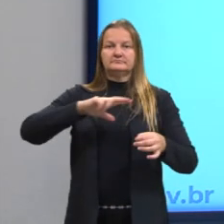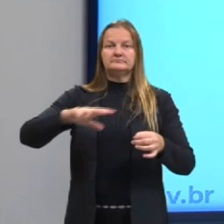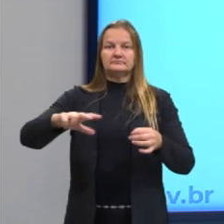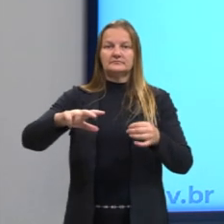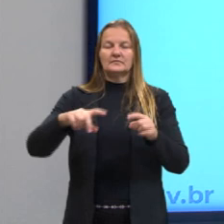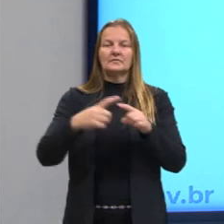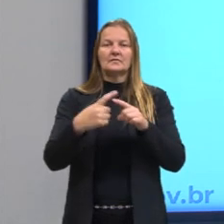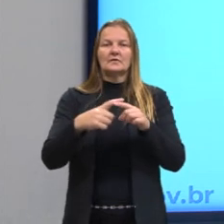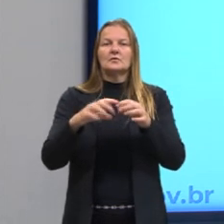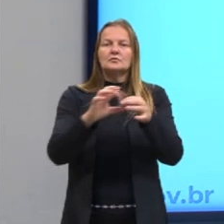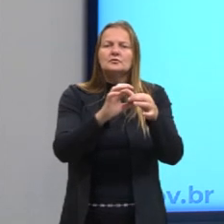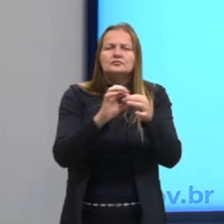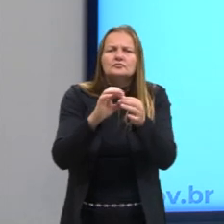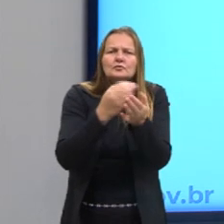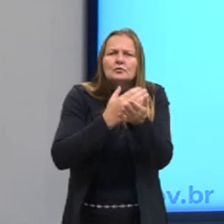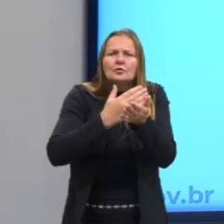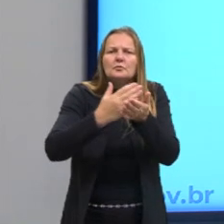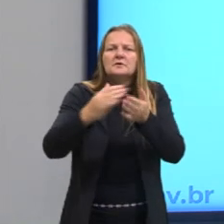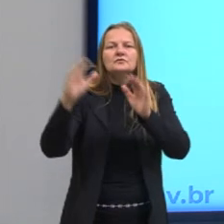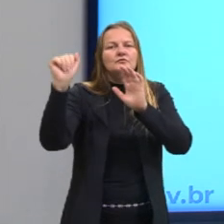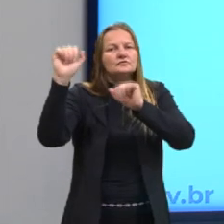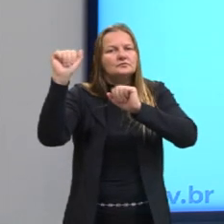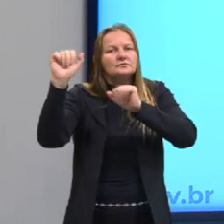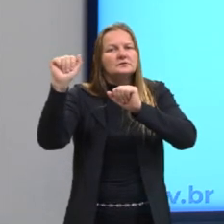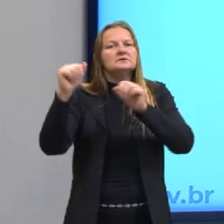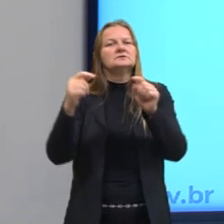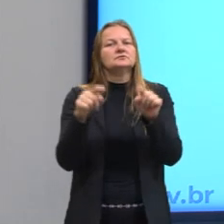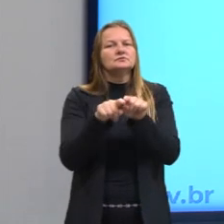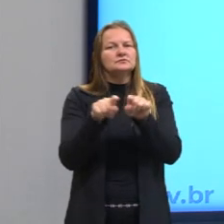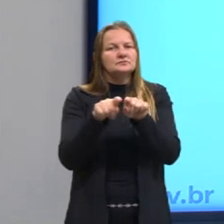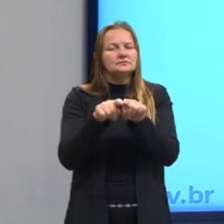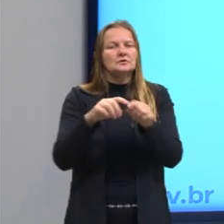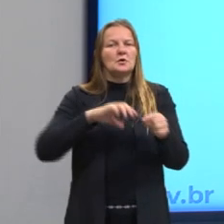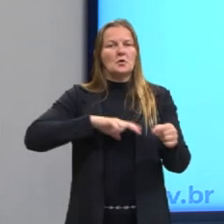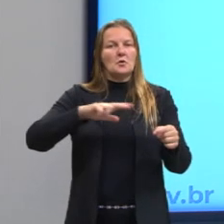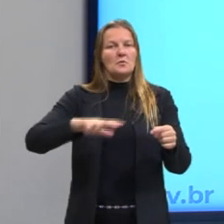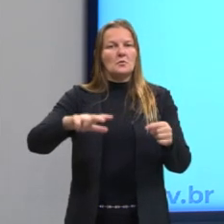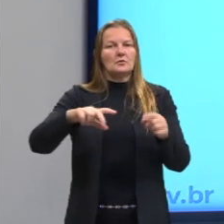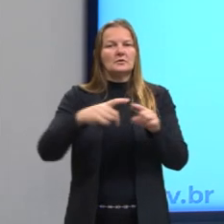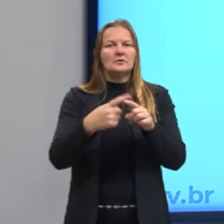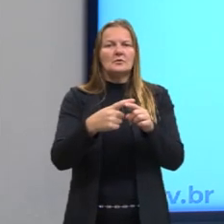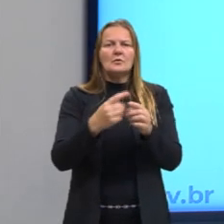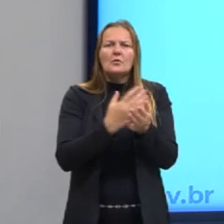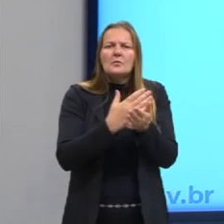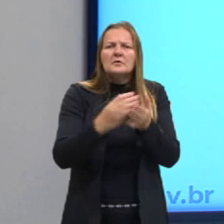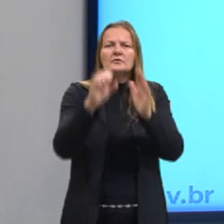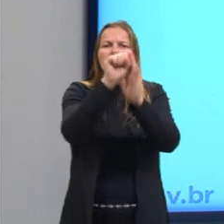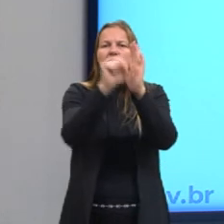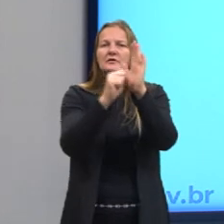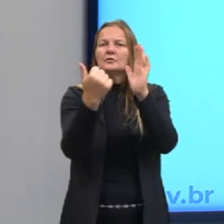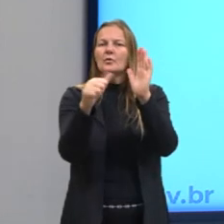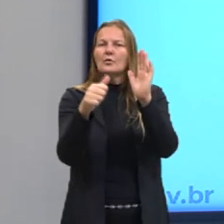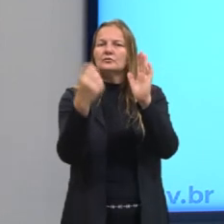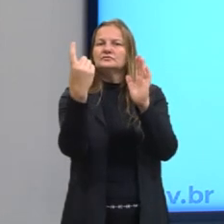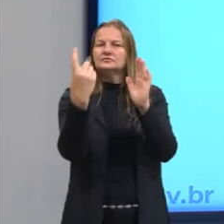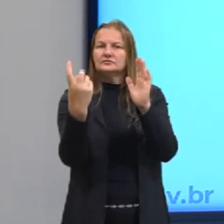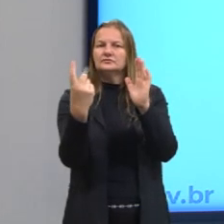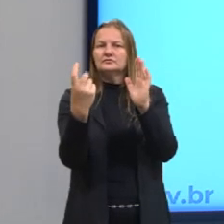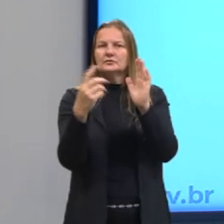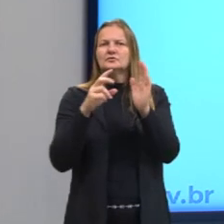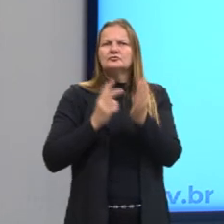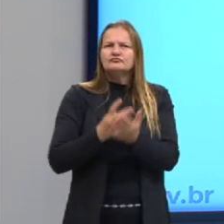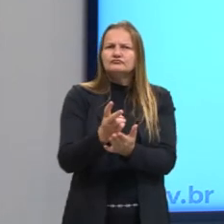da unificação da Espanha. Essa unificação de Portugal, ela vai começar ali no século XI e XII, mas ela vai